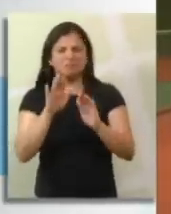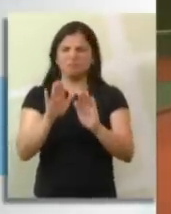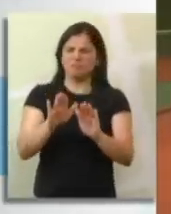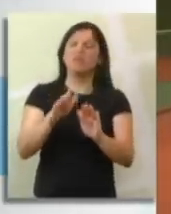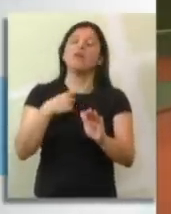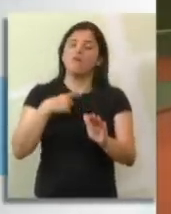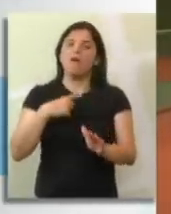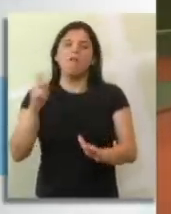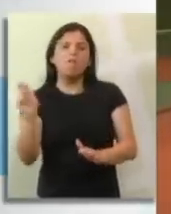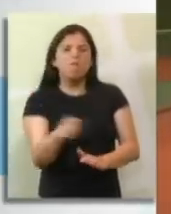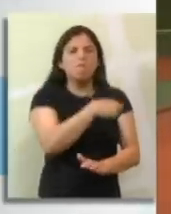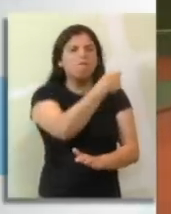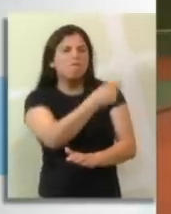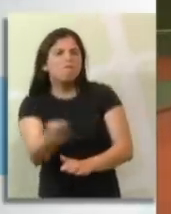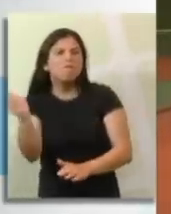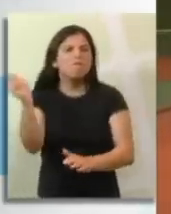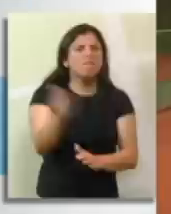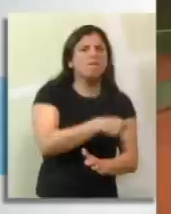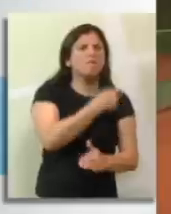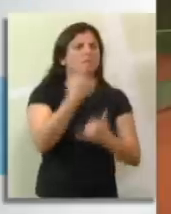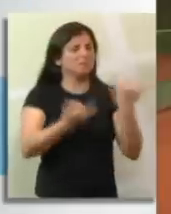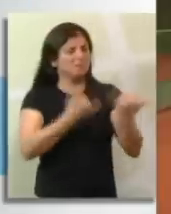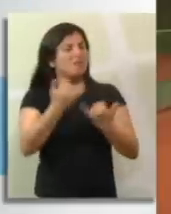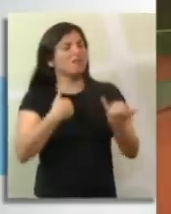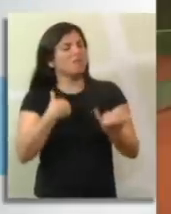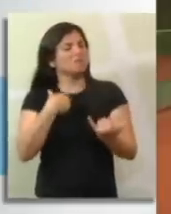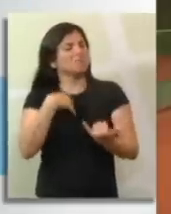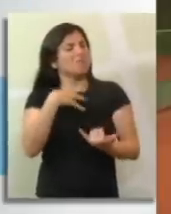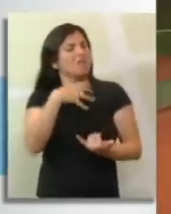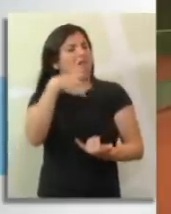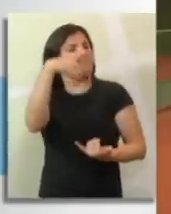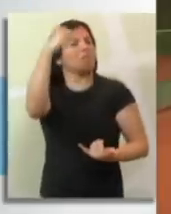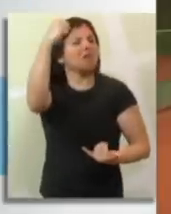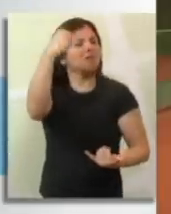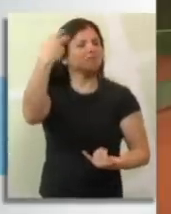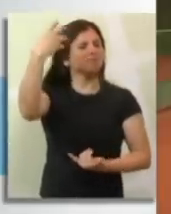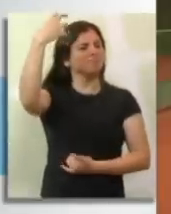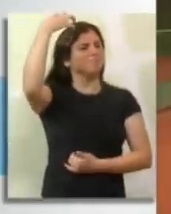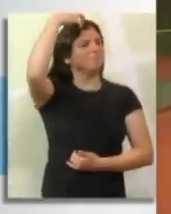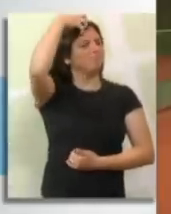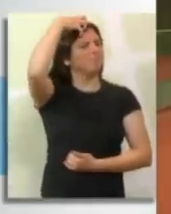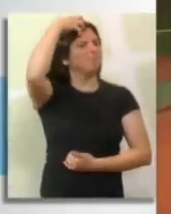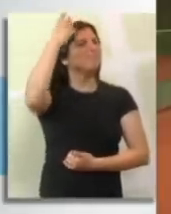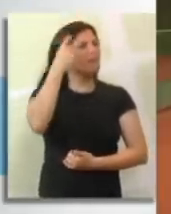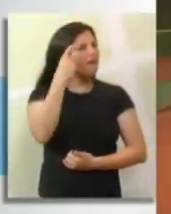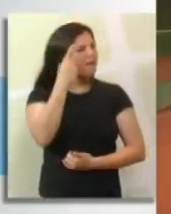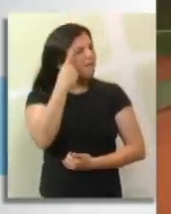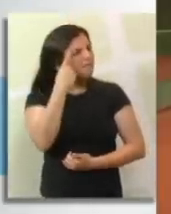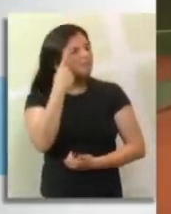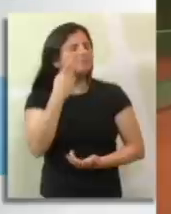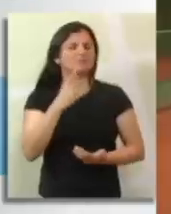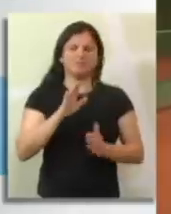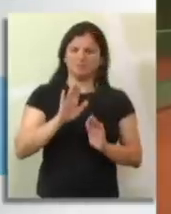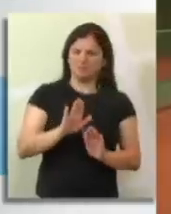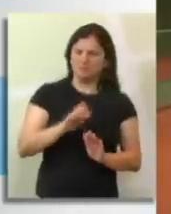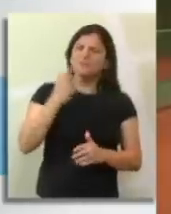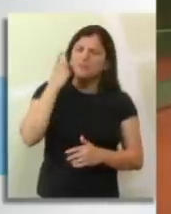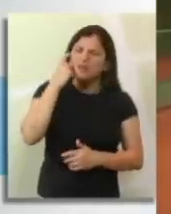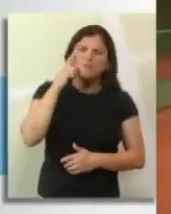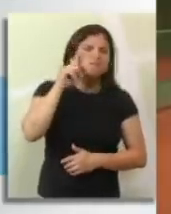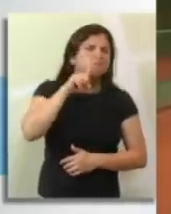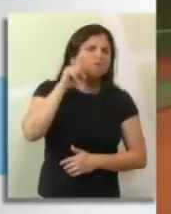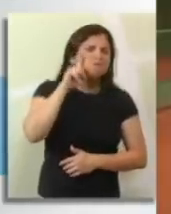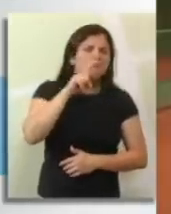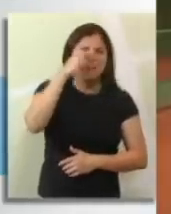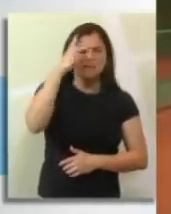Aliás, por falar nisso, vocês sabiam que nos Estados Unidos cresceu 48% o número de pessoas que jogam tênis? Ah, é? E onde foi que você